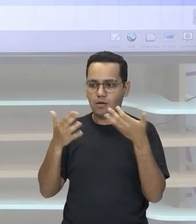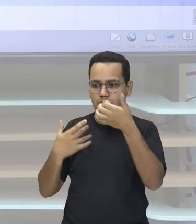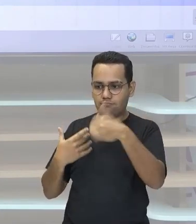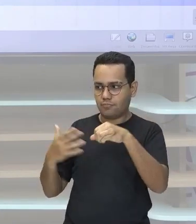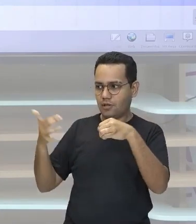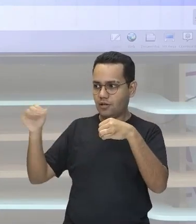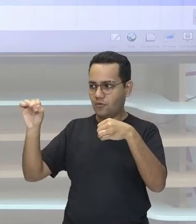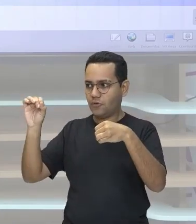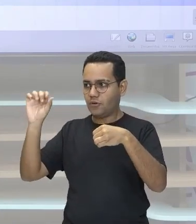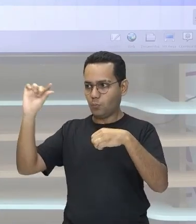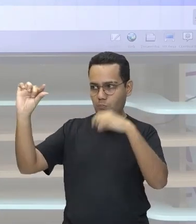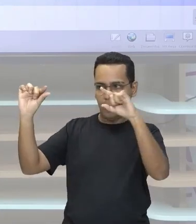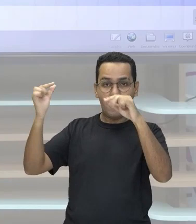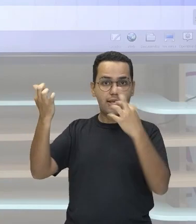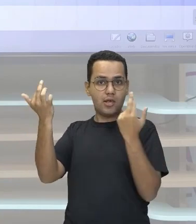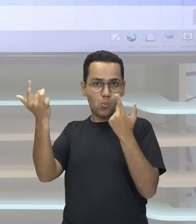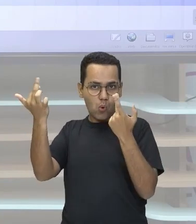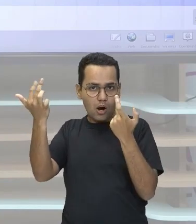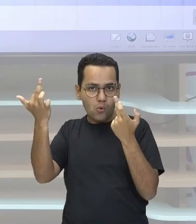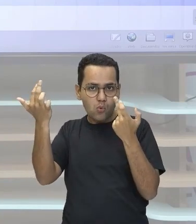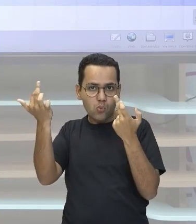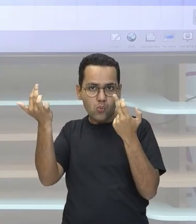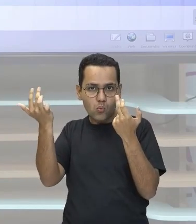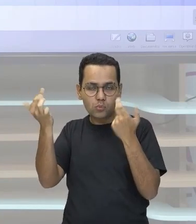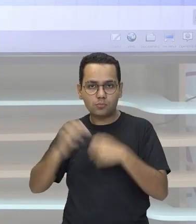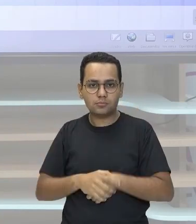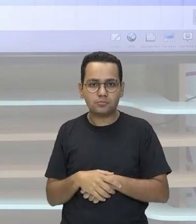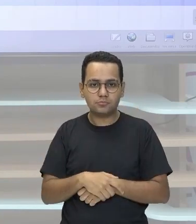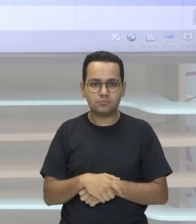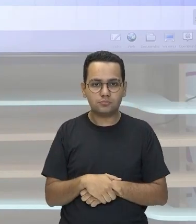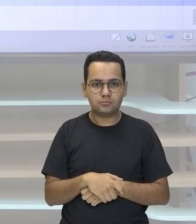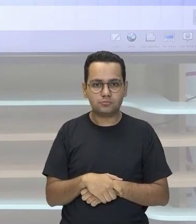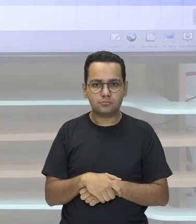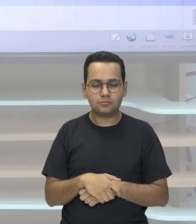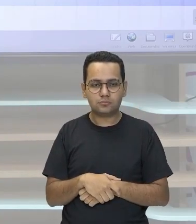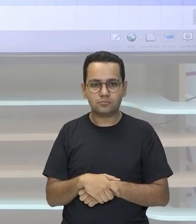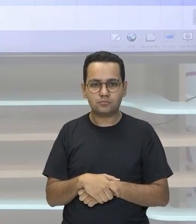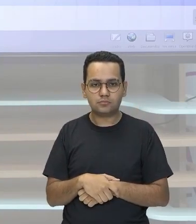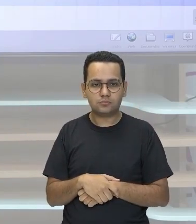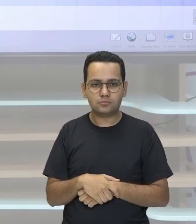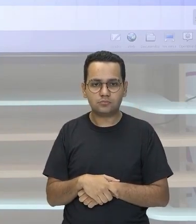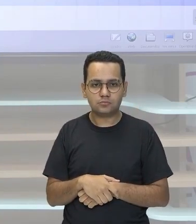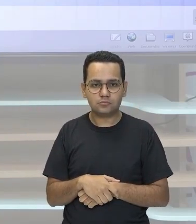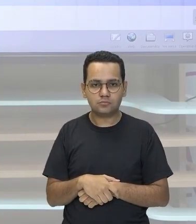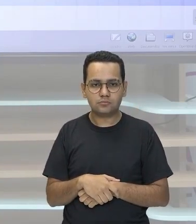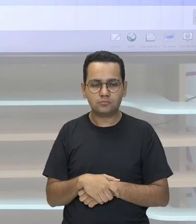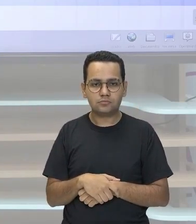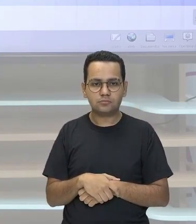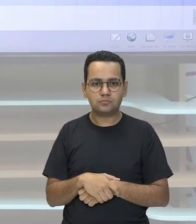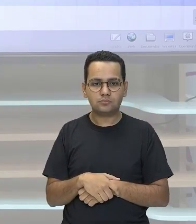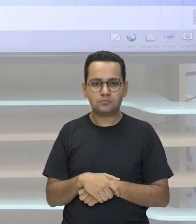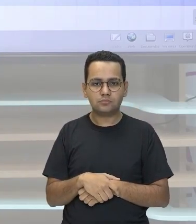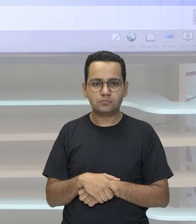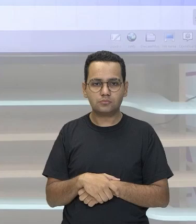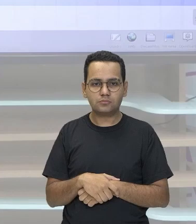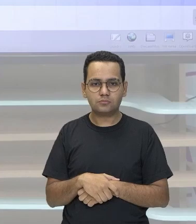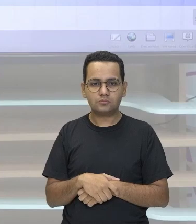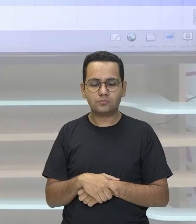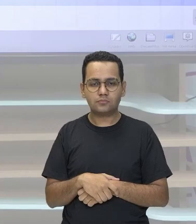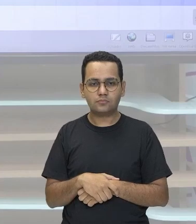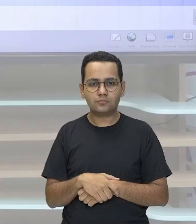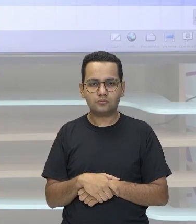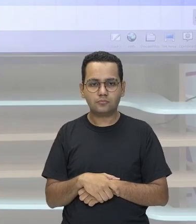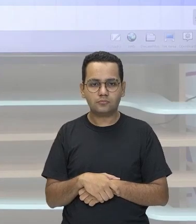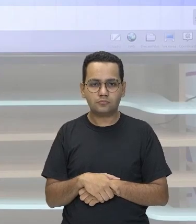Arrumada Ou situação Arrumada Por você Então, você só vai operar Os números que